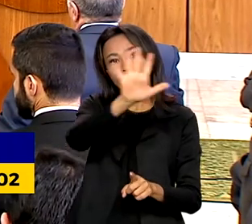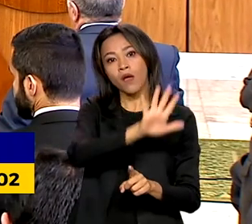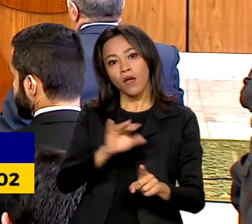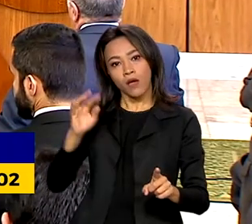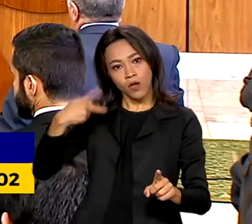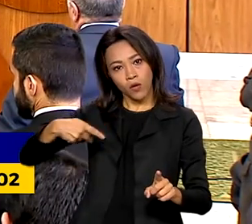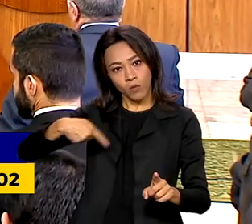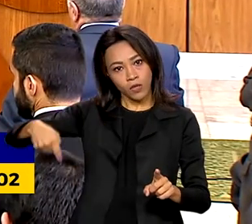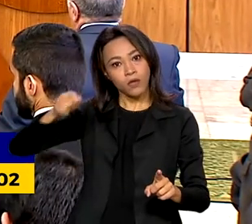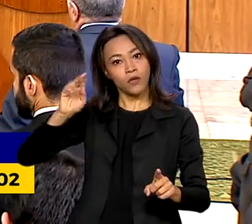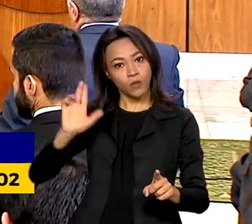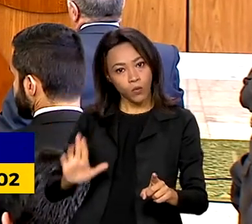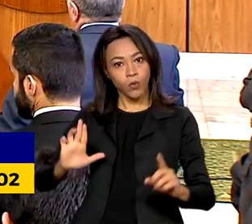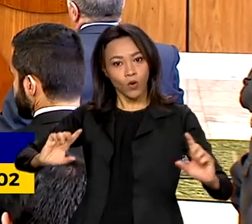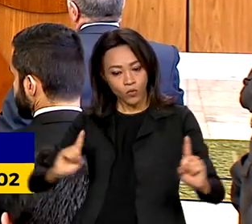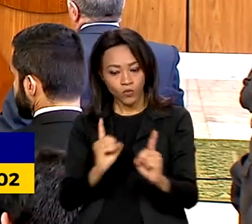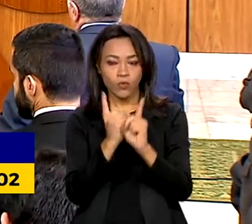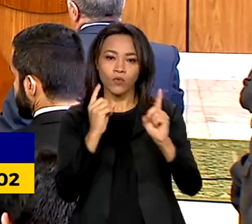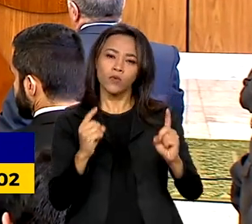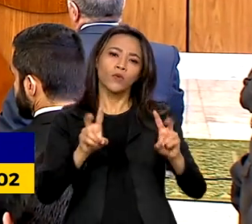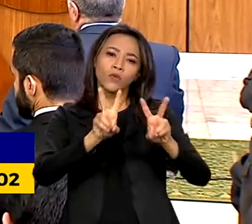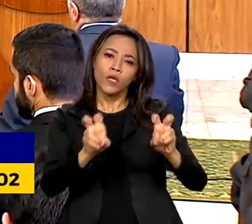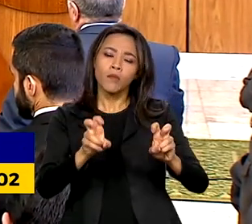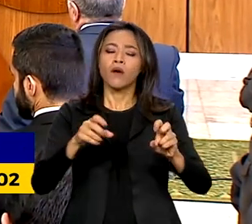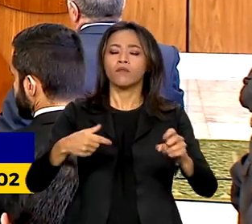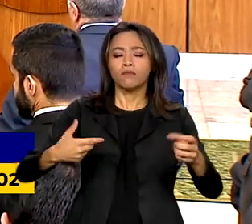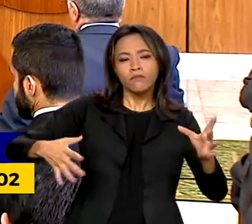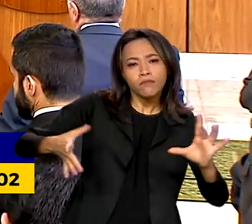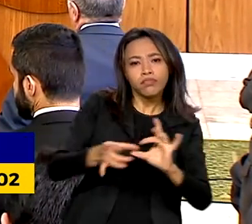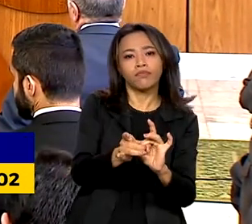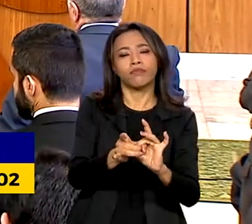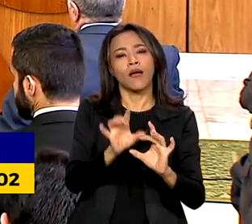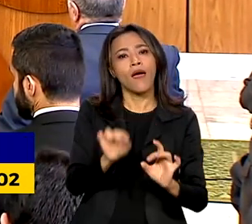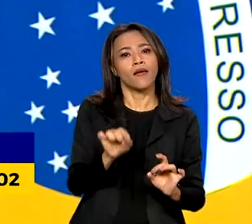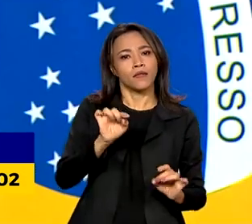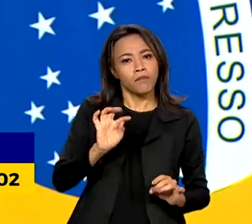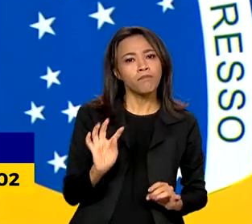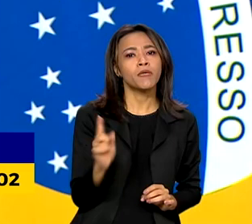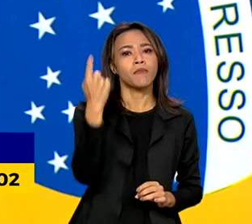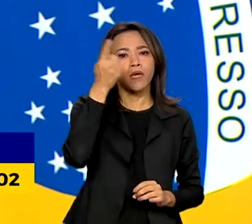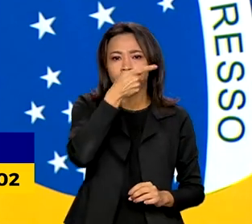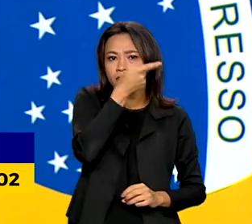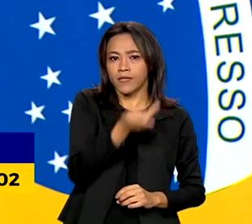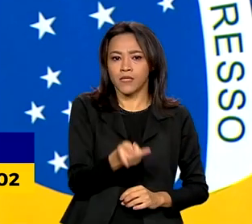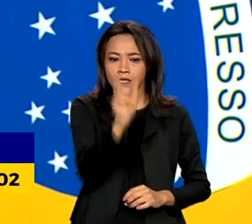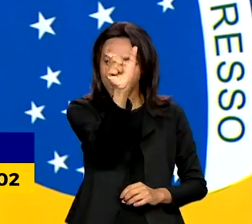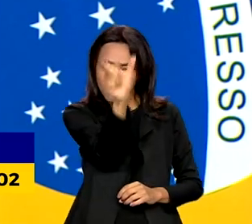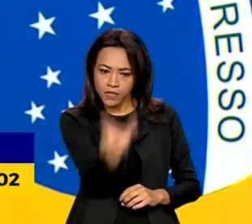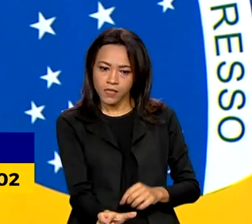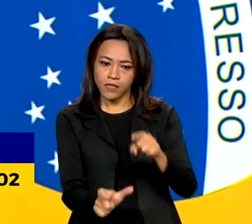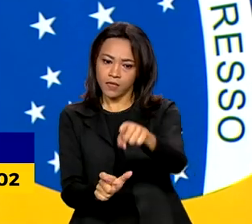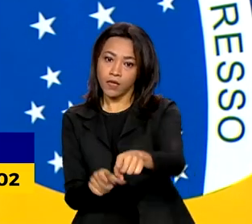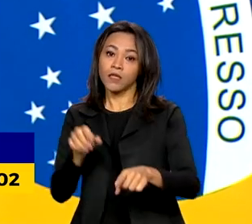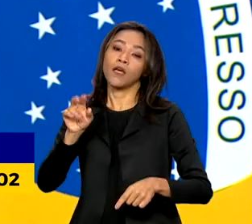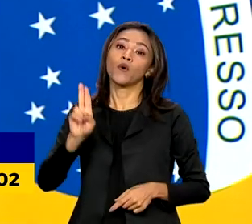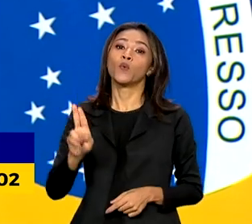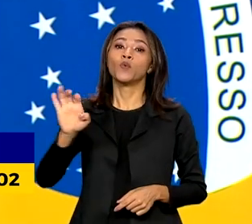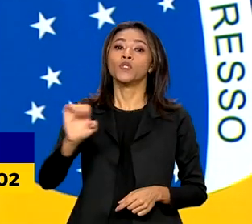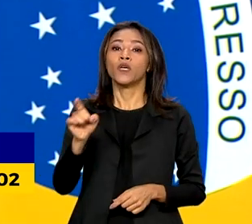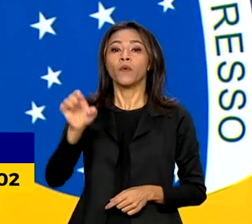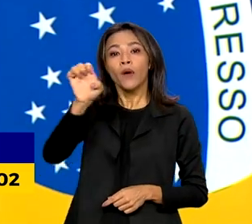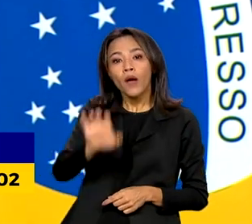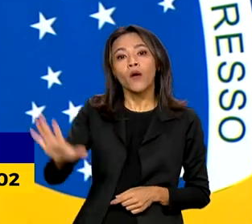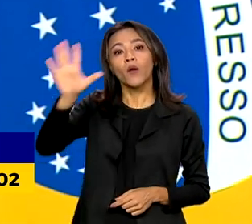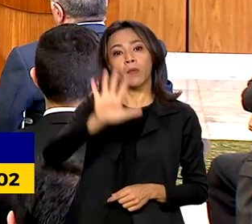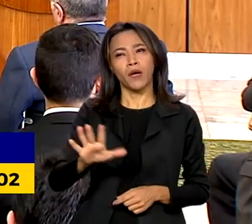também a retomada das relações diplomáticas, já que esta foi a primeira visita de um chefe do executivo da União Europeia ao Brasil